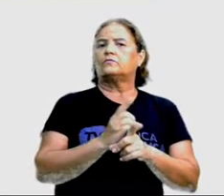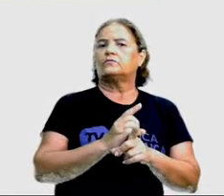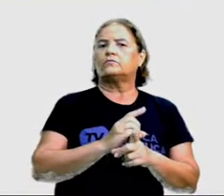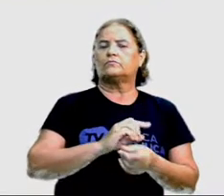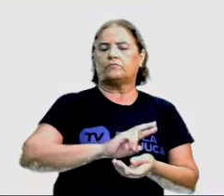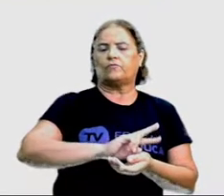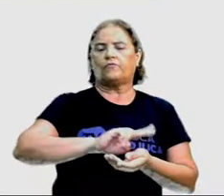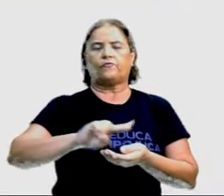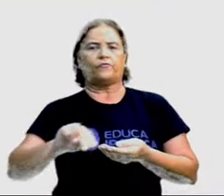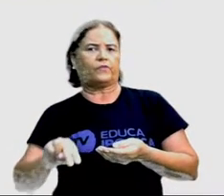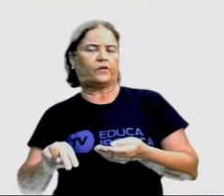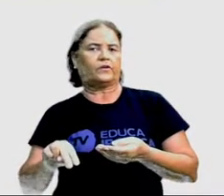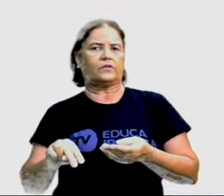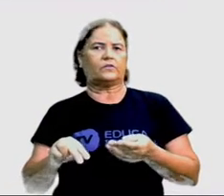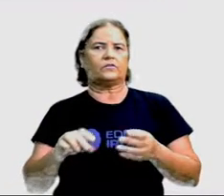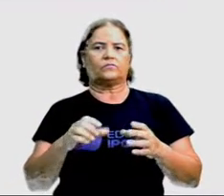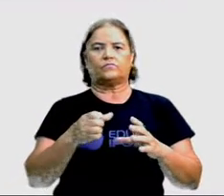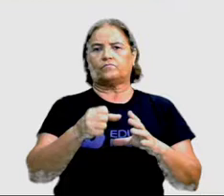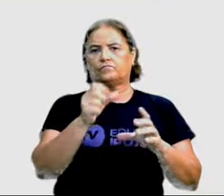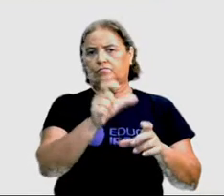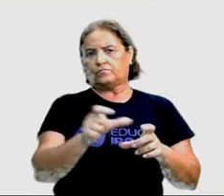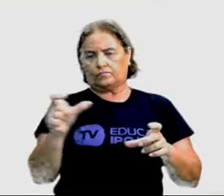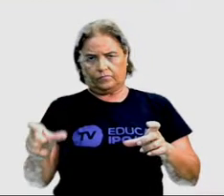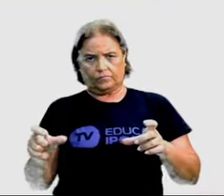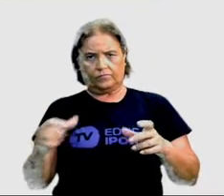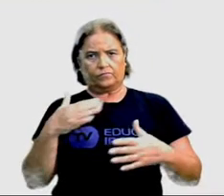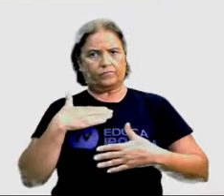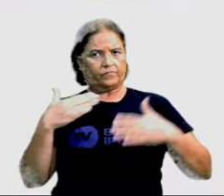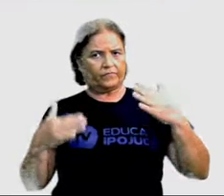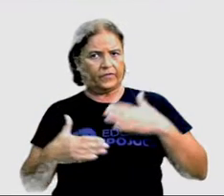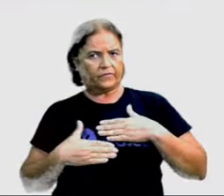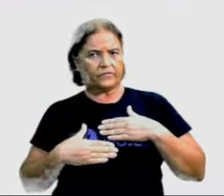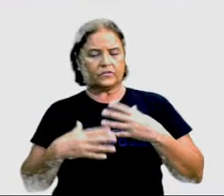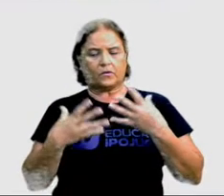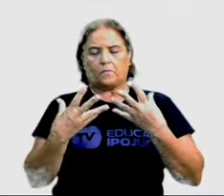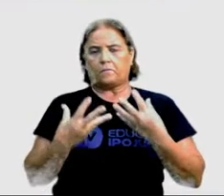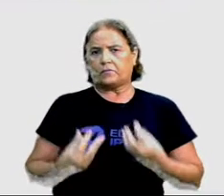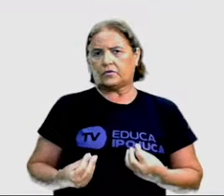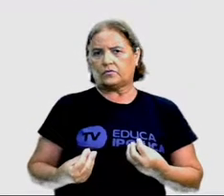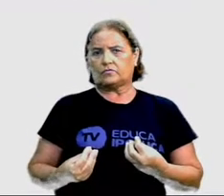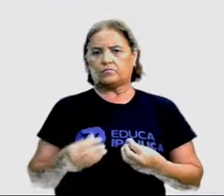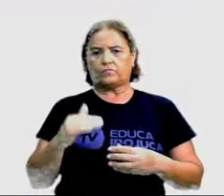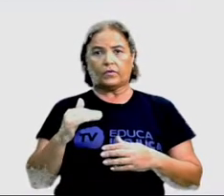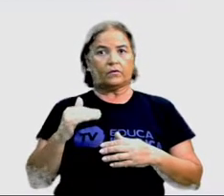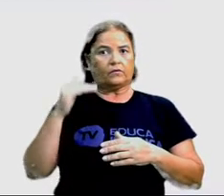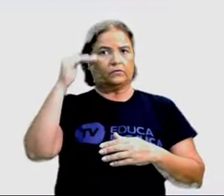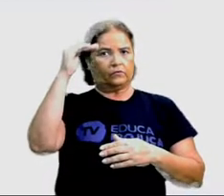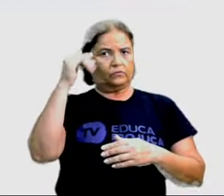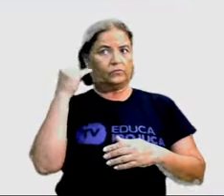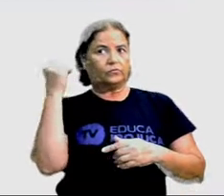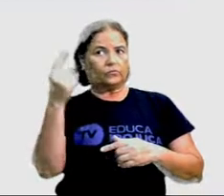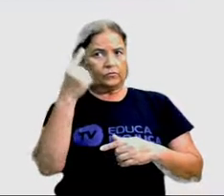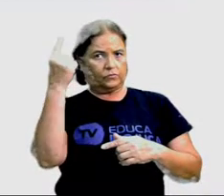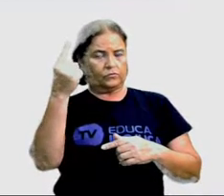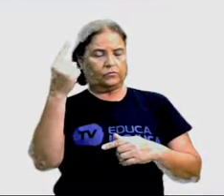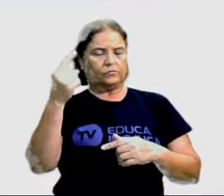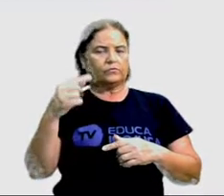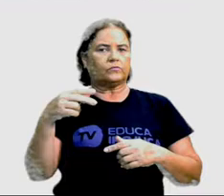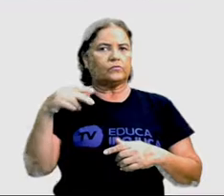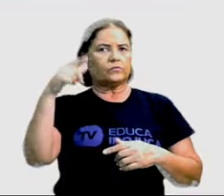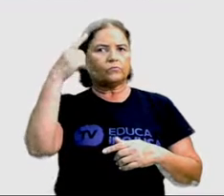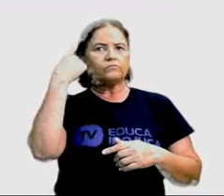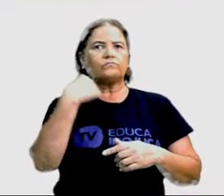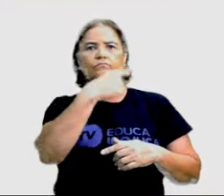físicas em relação a peso, altura, formato de rosto, tipo e cor do cabelo,